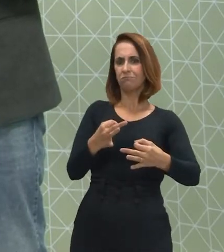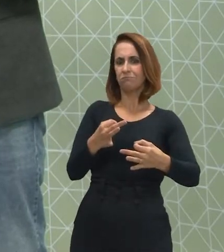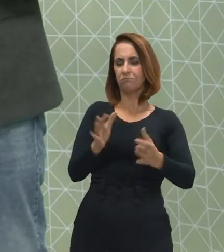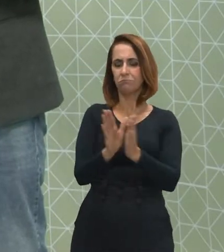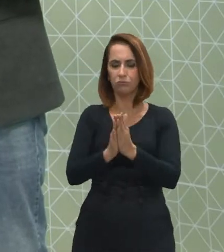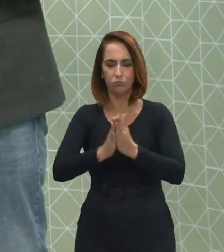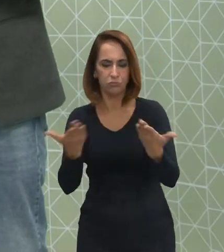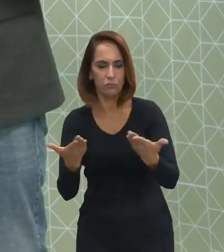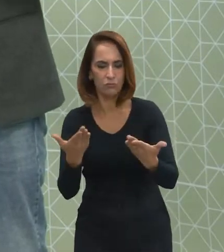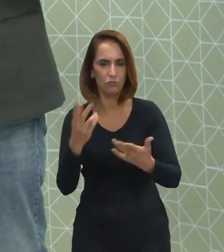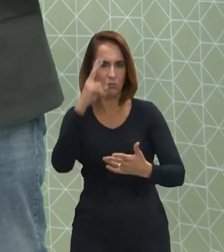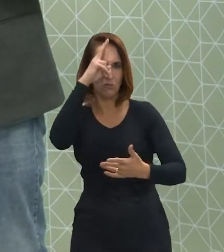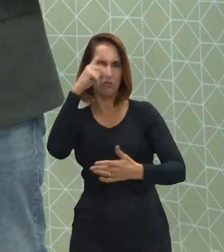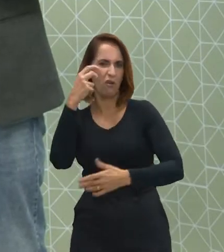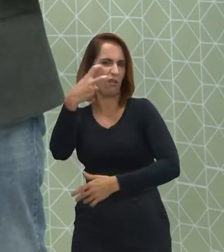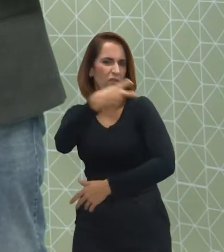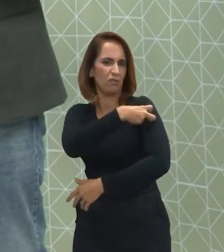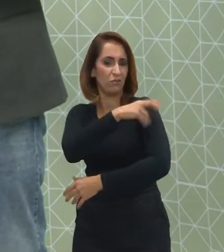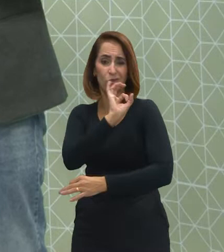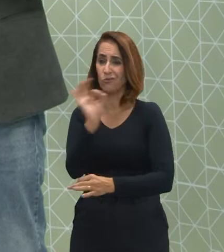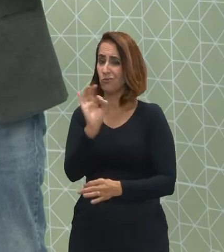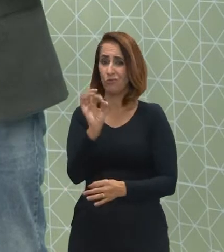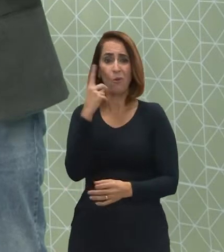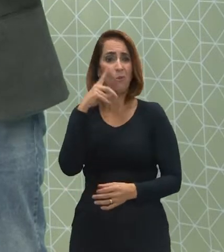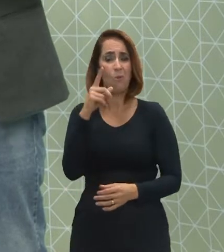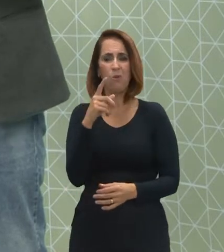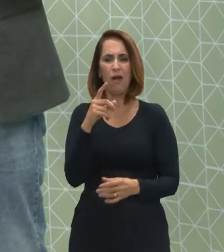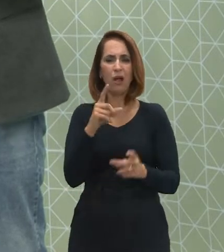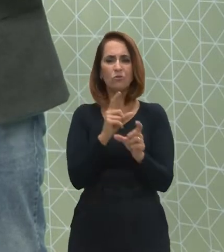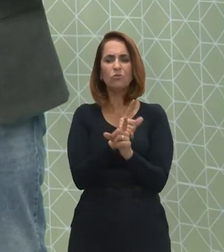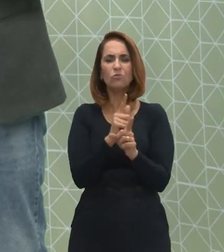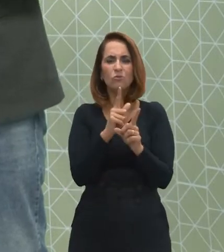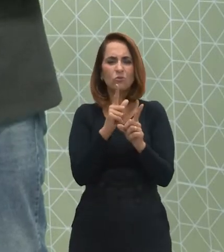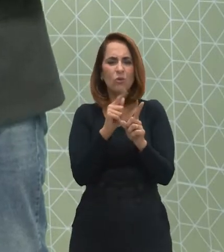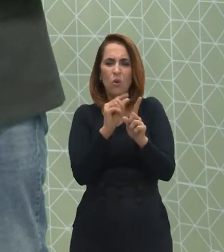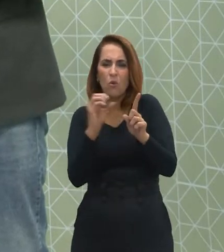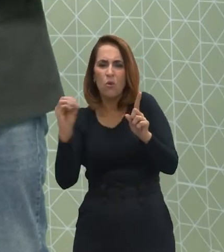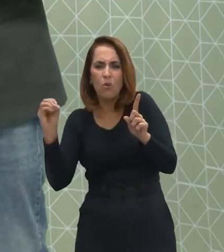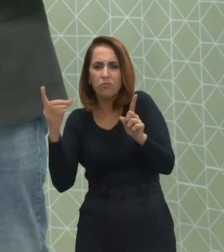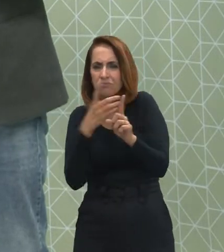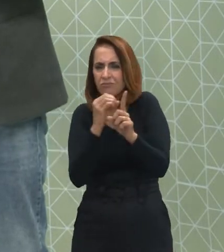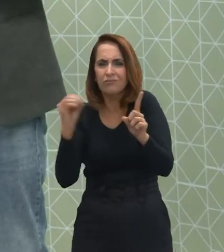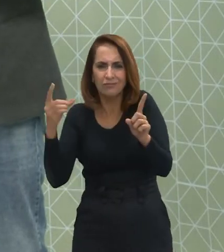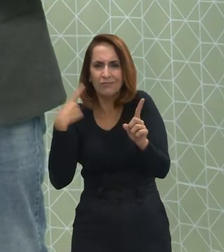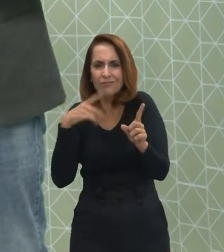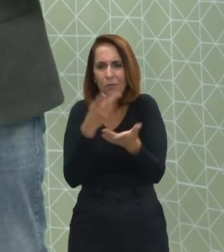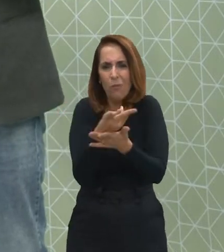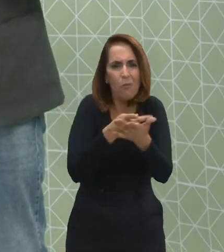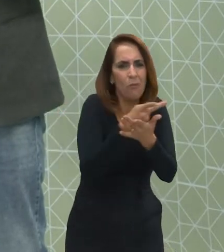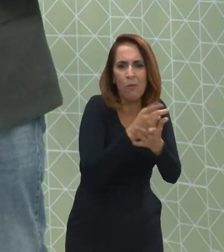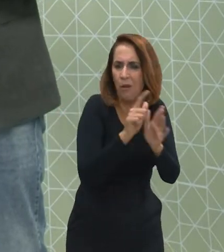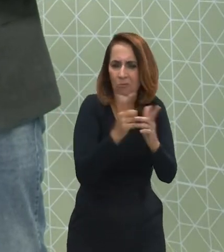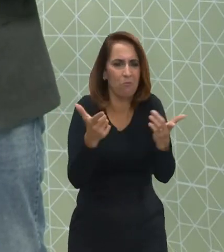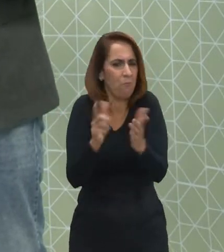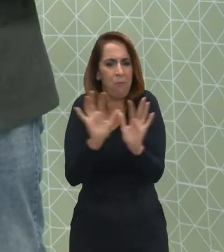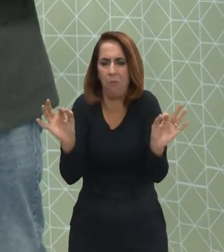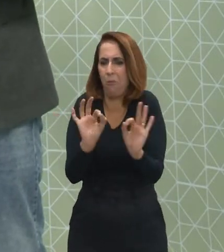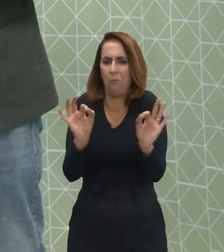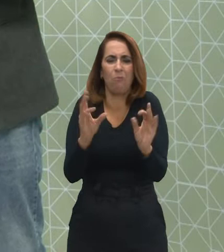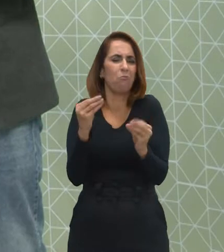é só colocar lá no Google, história da vacina, tá? Tem muitos livros, muitos